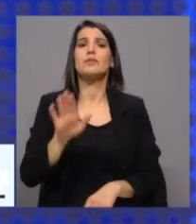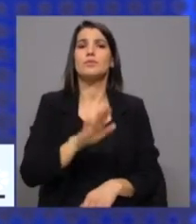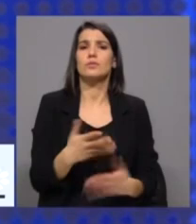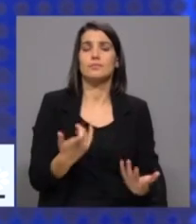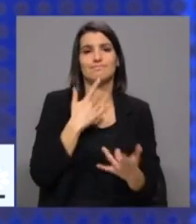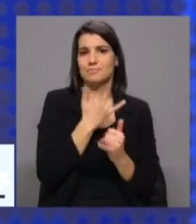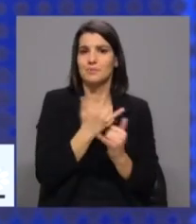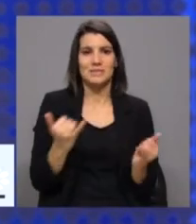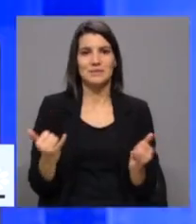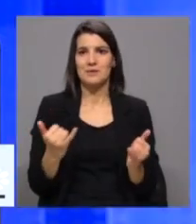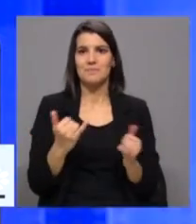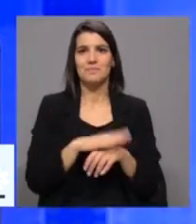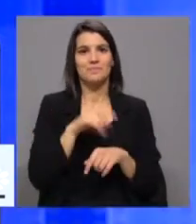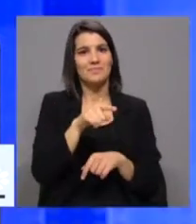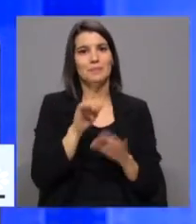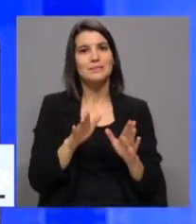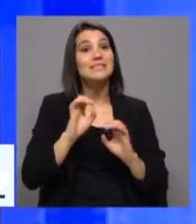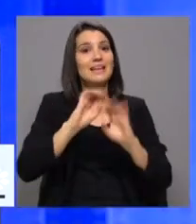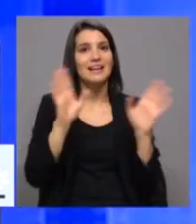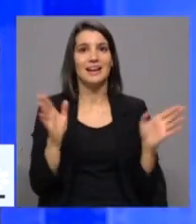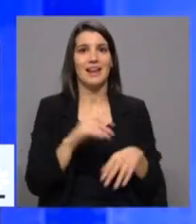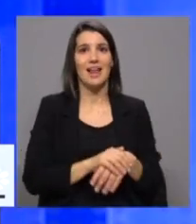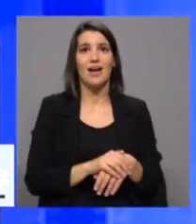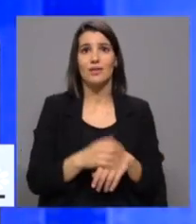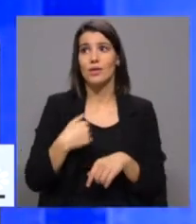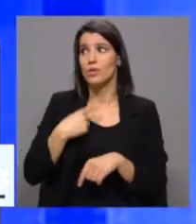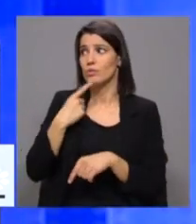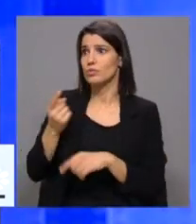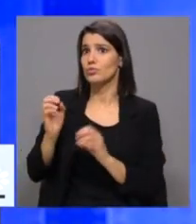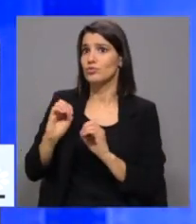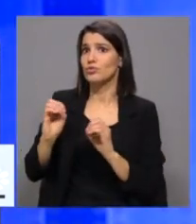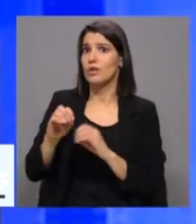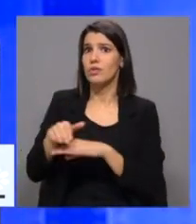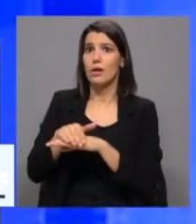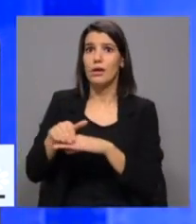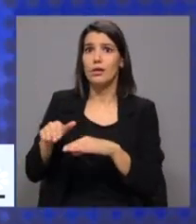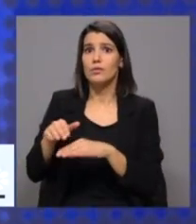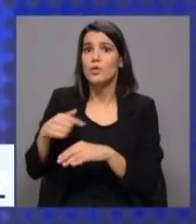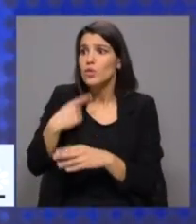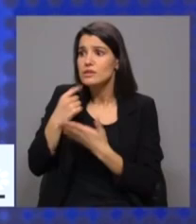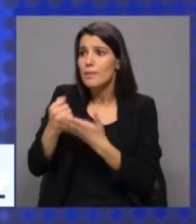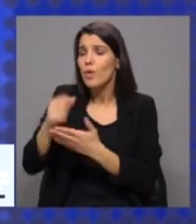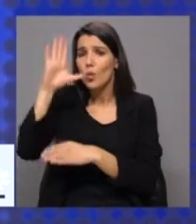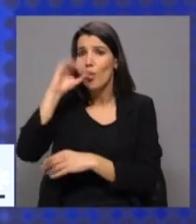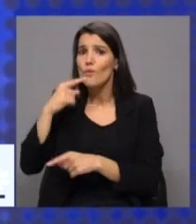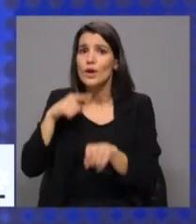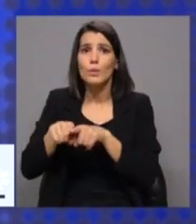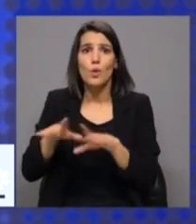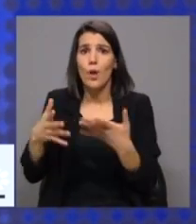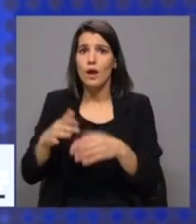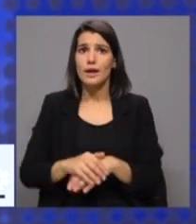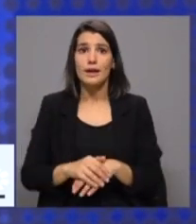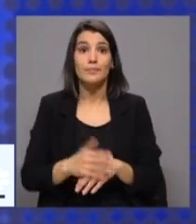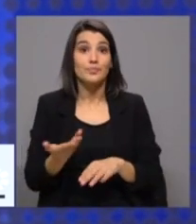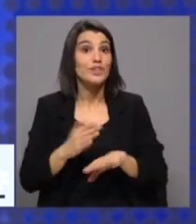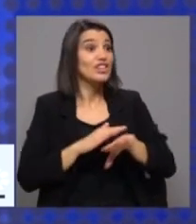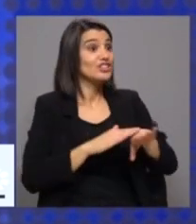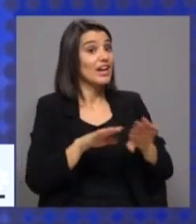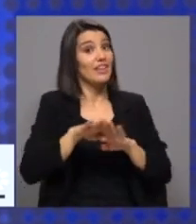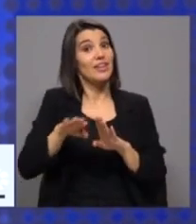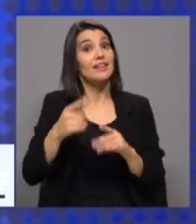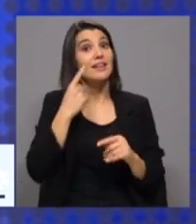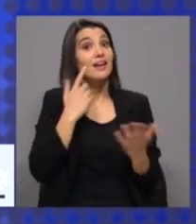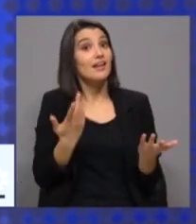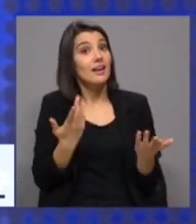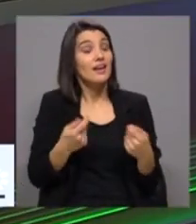impossível, é por isso que é preciso clareza sobre o que se vai fazer no dia seguinte. Ou seja, viabilizar esquerda ou direita, veja bem, ou tem